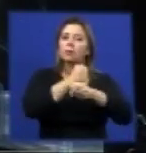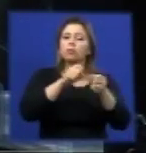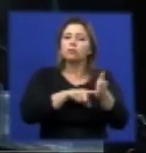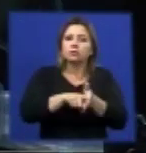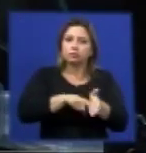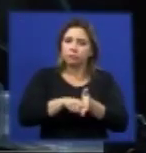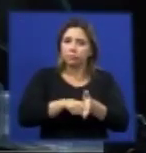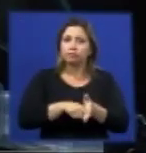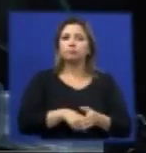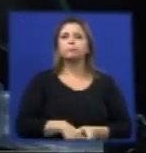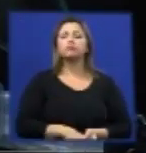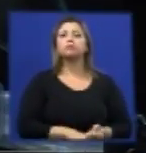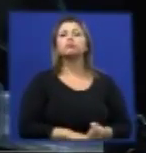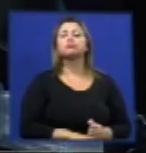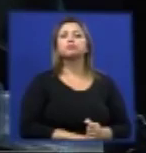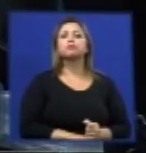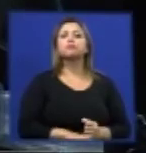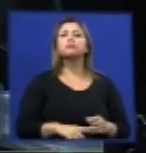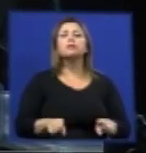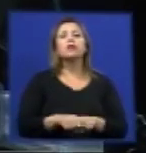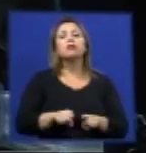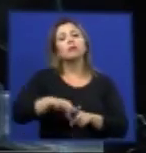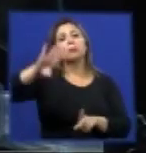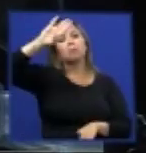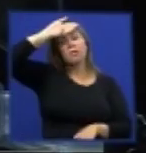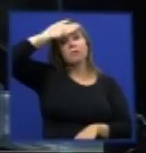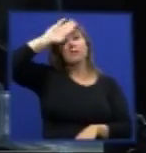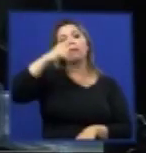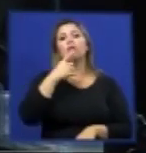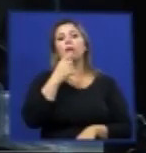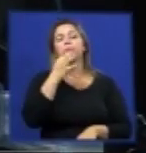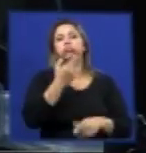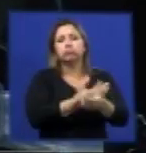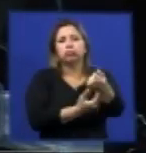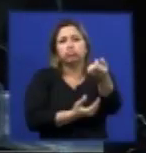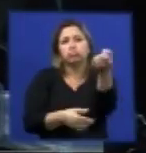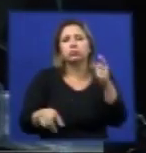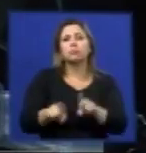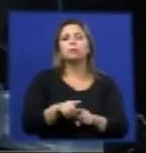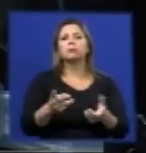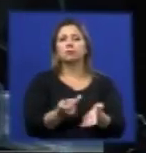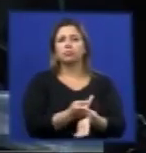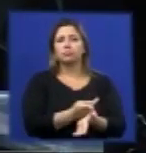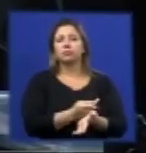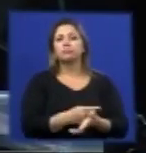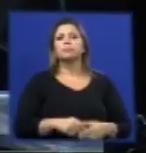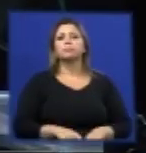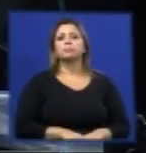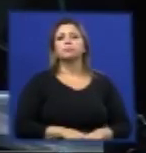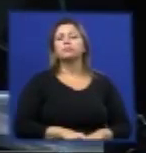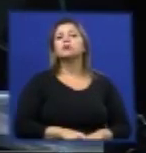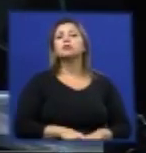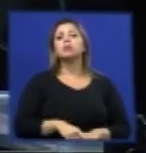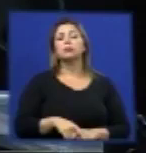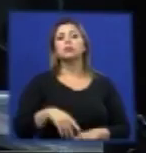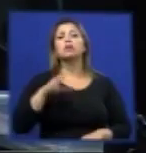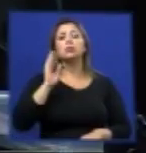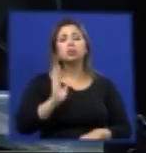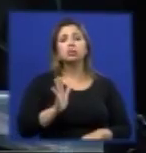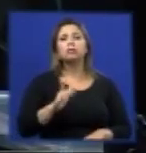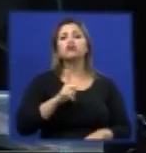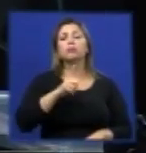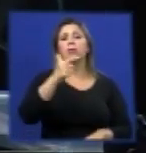quanto a febre hemorragica da dengue hoje nós estamos registrando 75